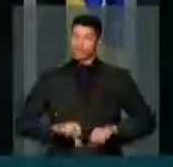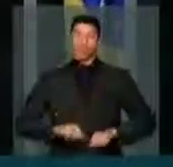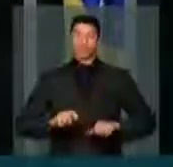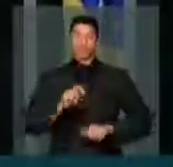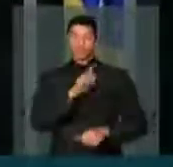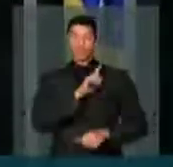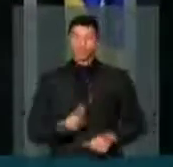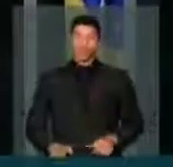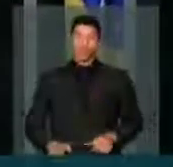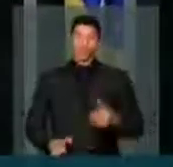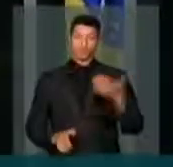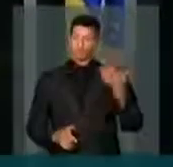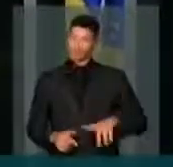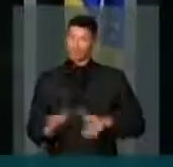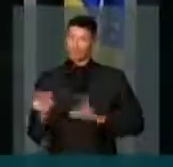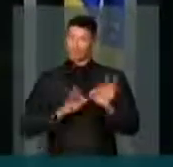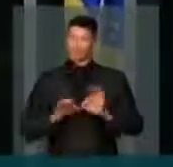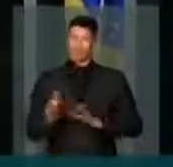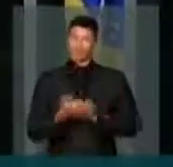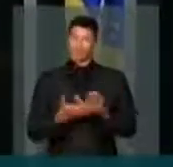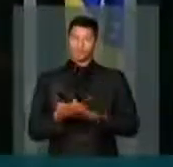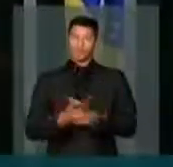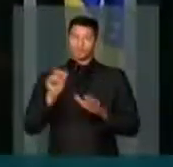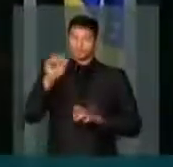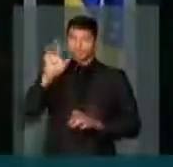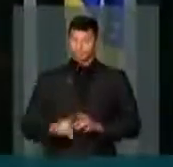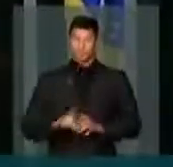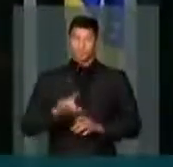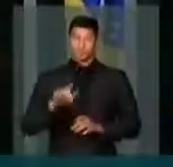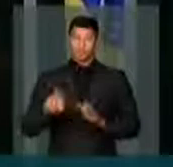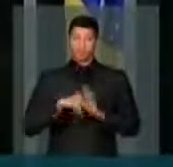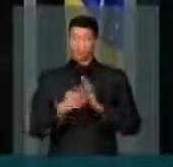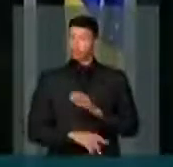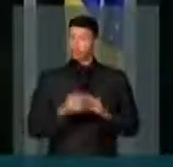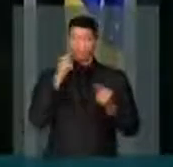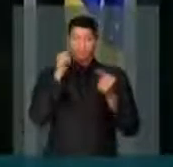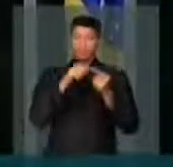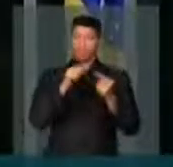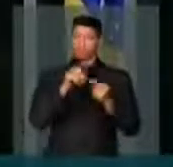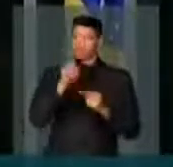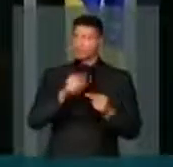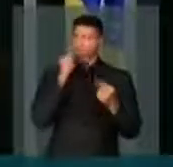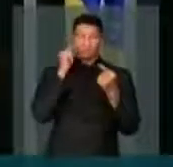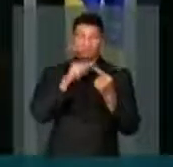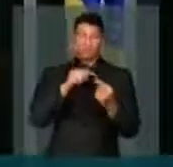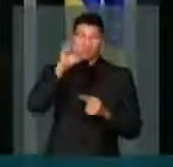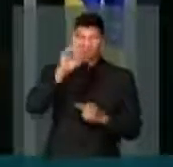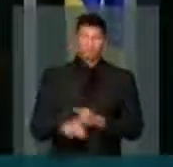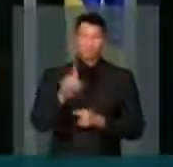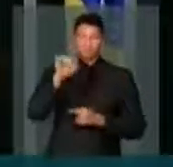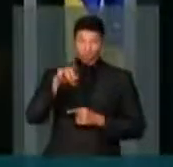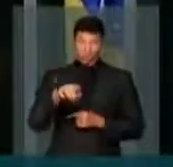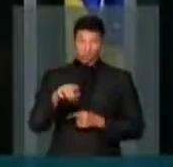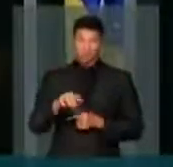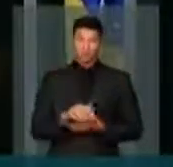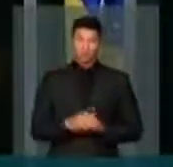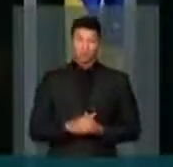de um governo que não reajusta o que é de direito, não é favor, não é favor a direito.